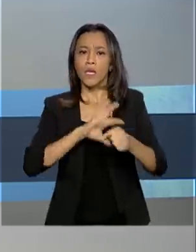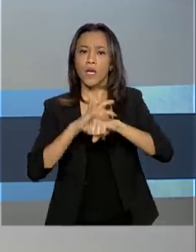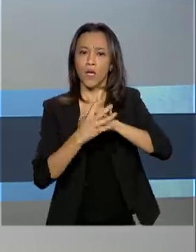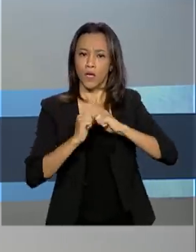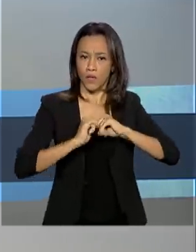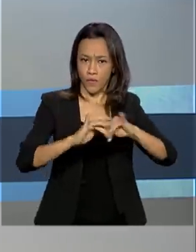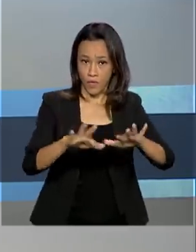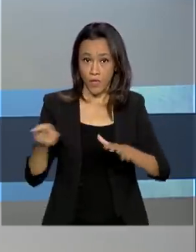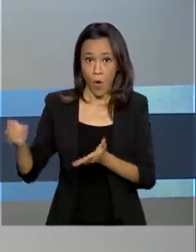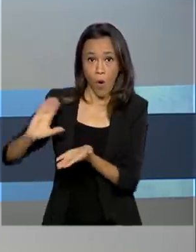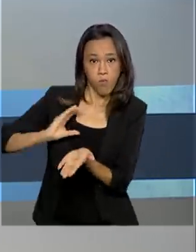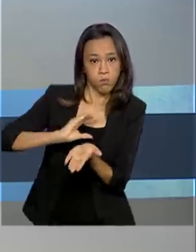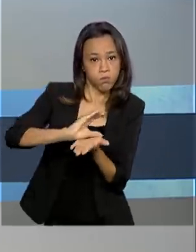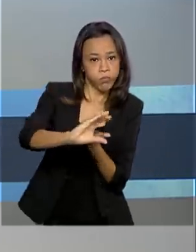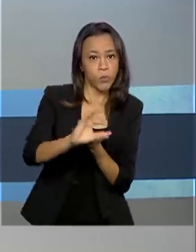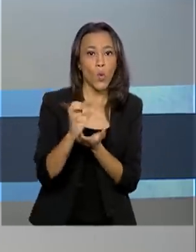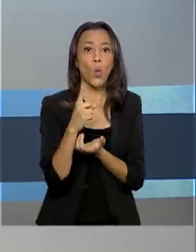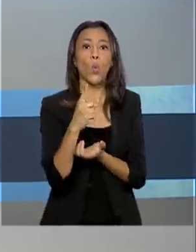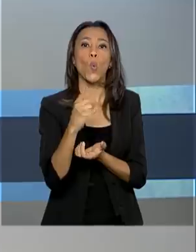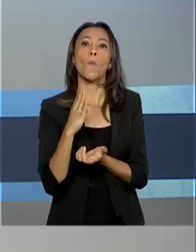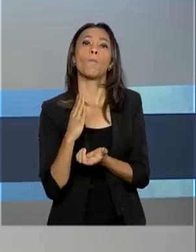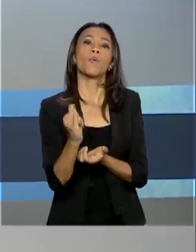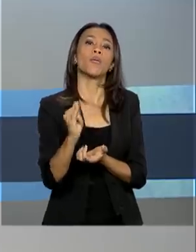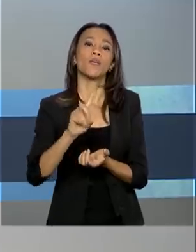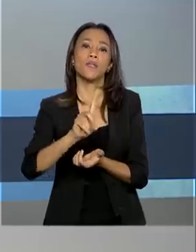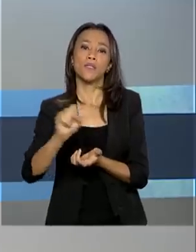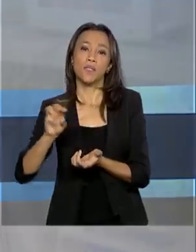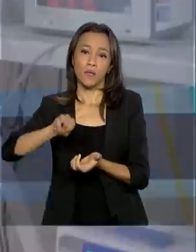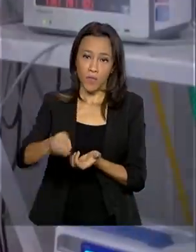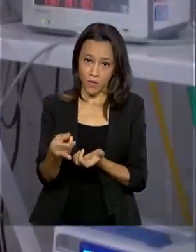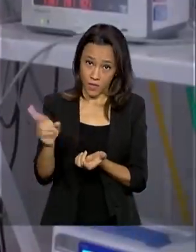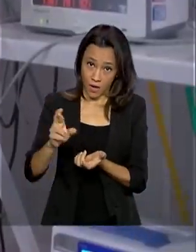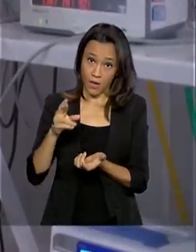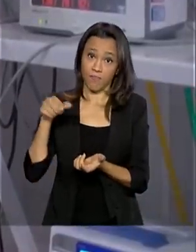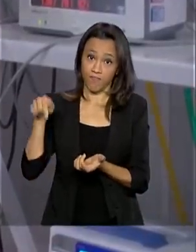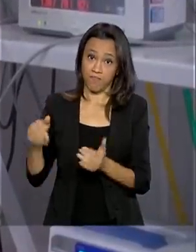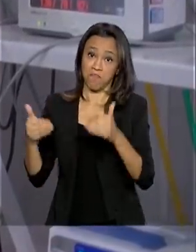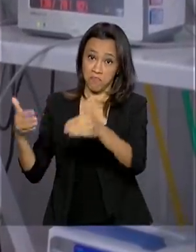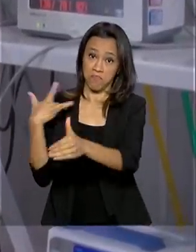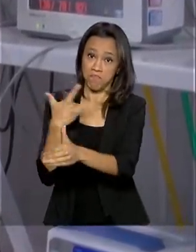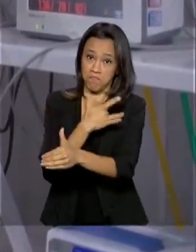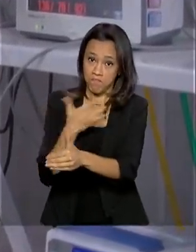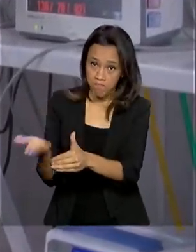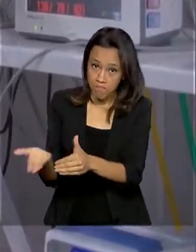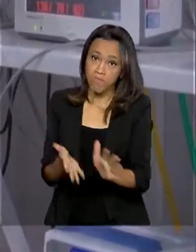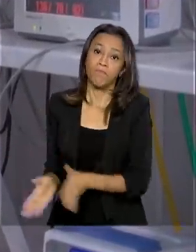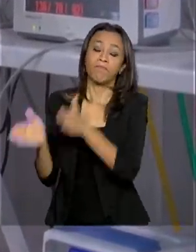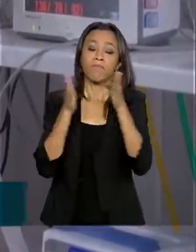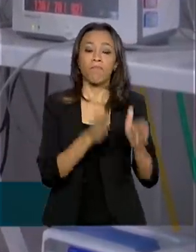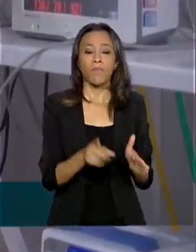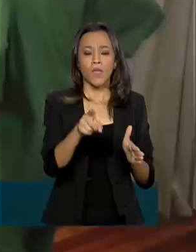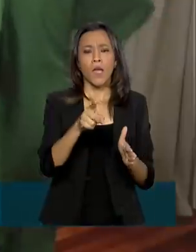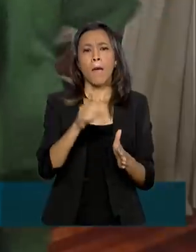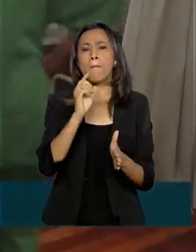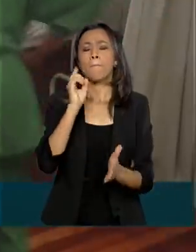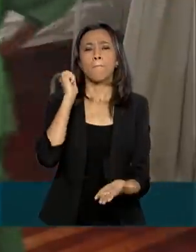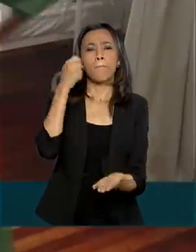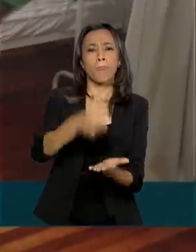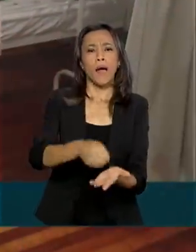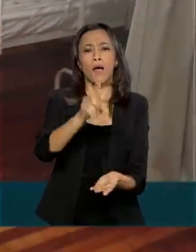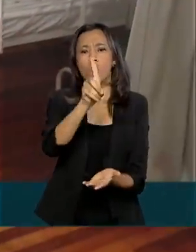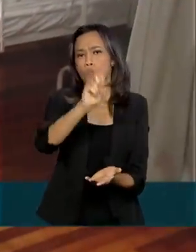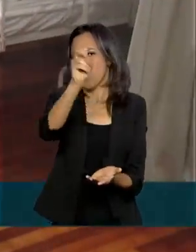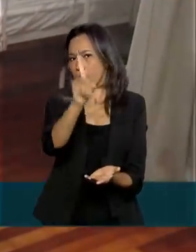Ministério da Saúde de 1 bilhão e 100 milhões de reais. O recurso é pago em parcela única aos